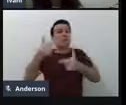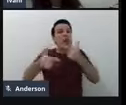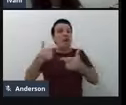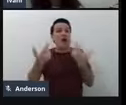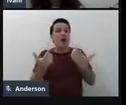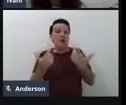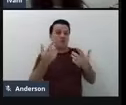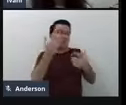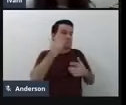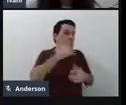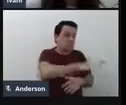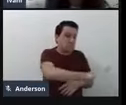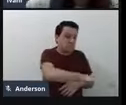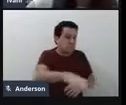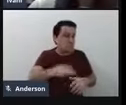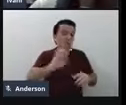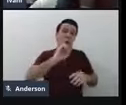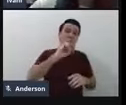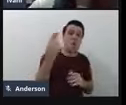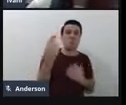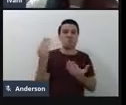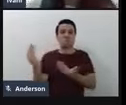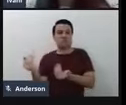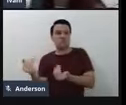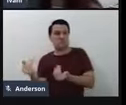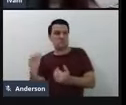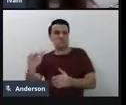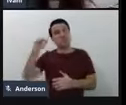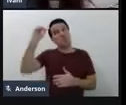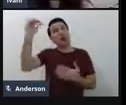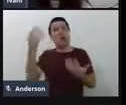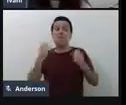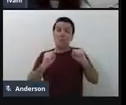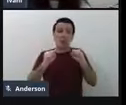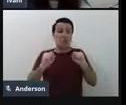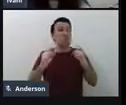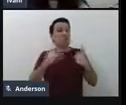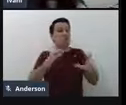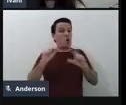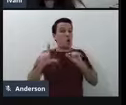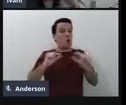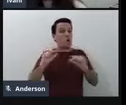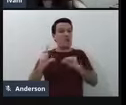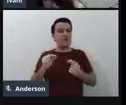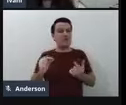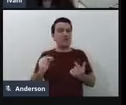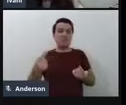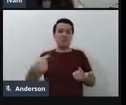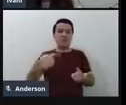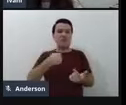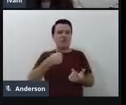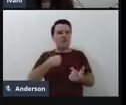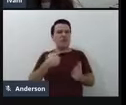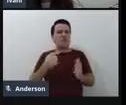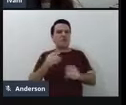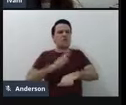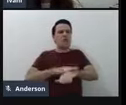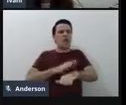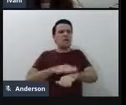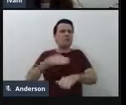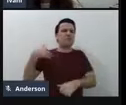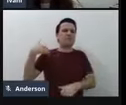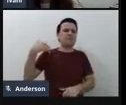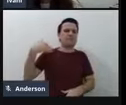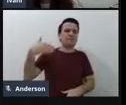educação infantil até os mais altos níveis de escolarização. E isso me fez, durante algum tempo, eu tive